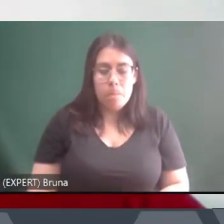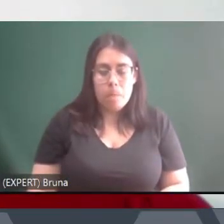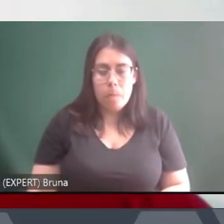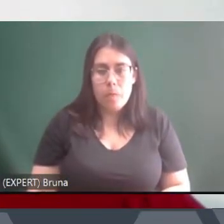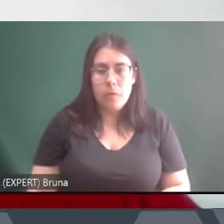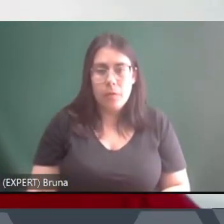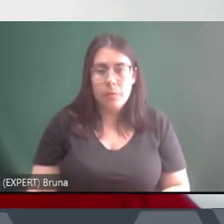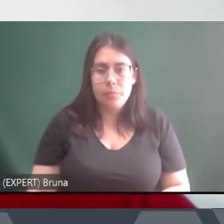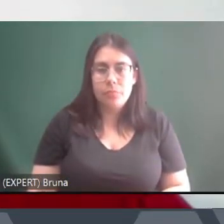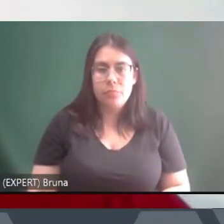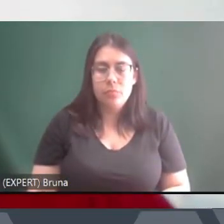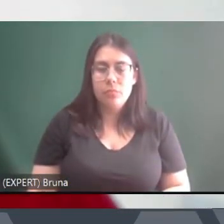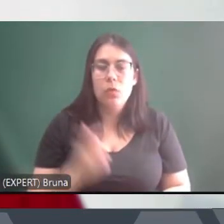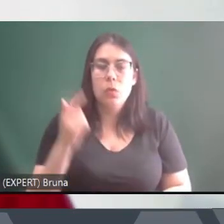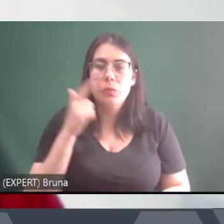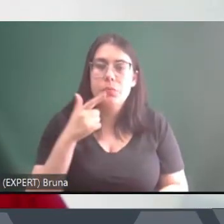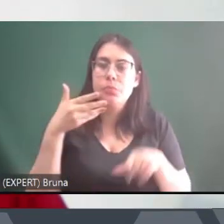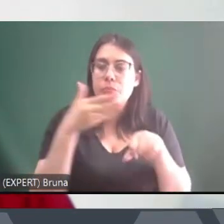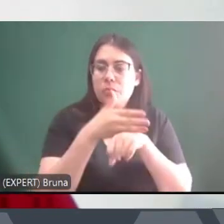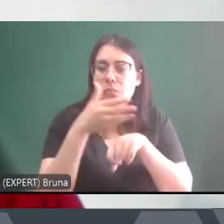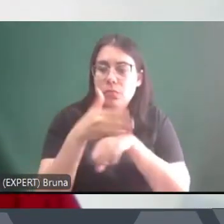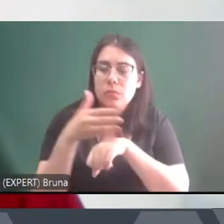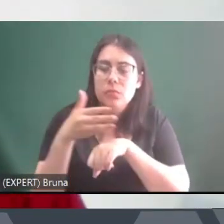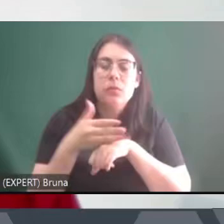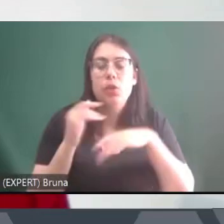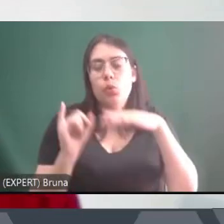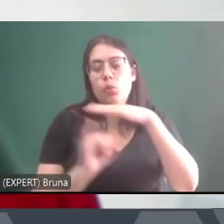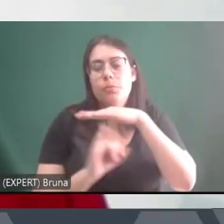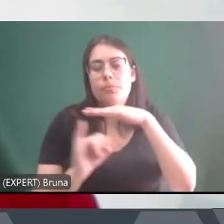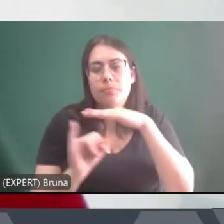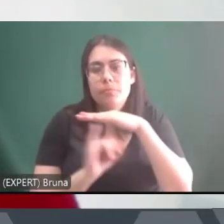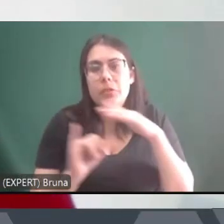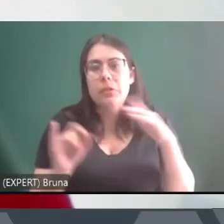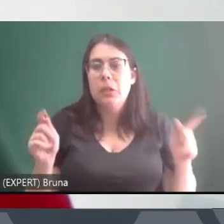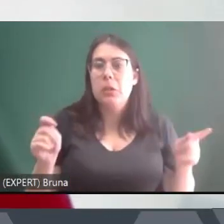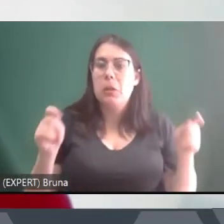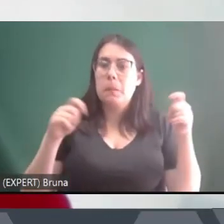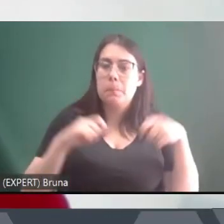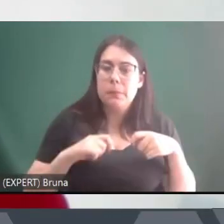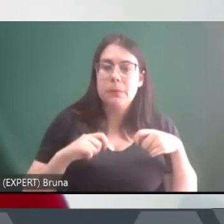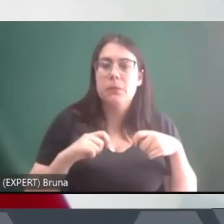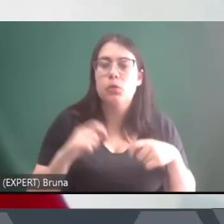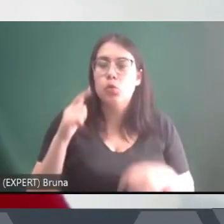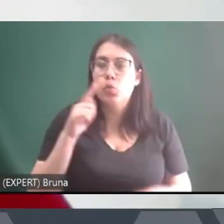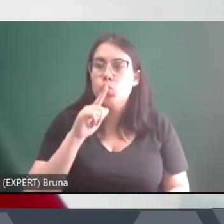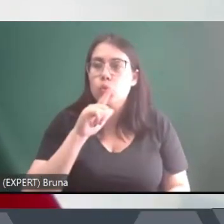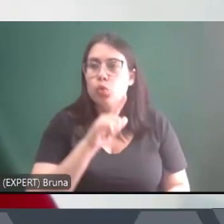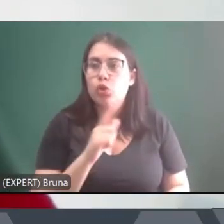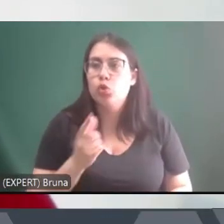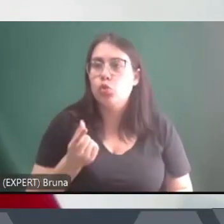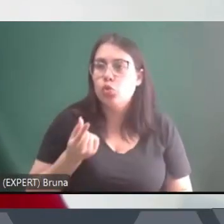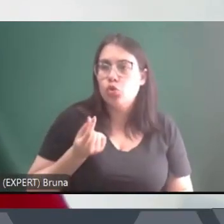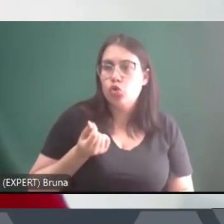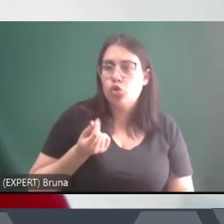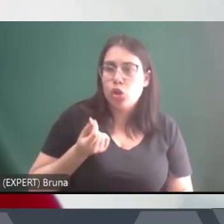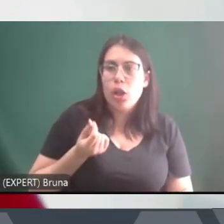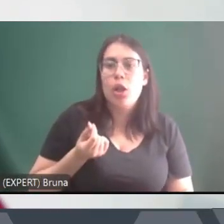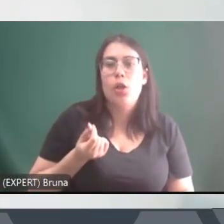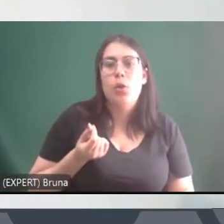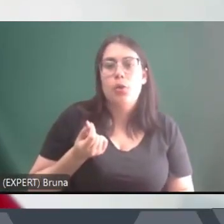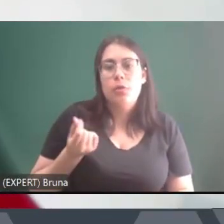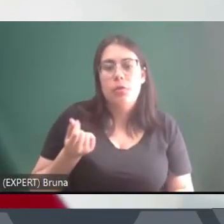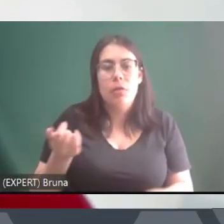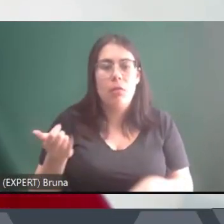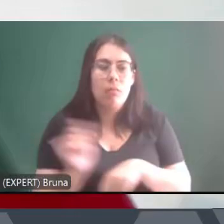penetrando cada vez mais nas instituições diante da capacidade que eles têm de gerar dinheiro de lavar dinheiro de